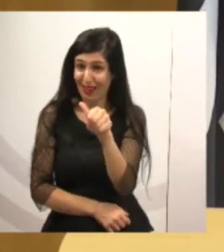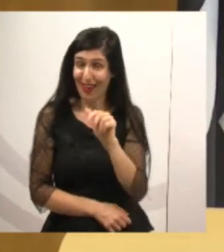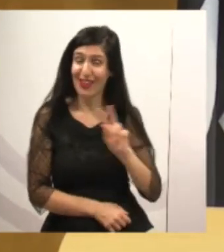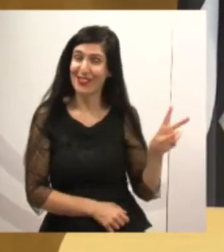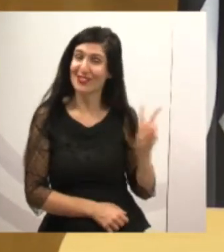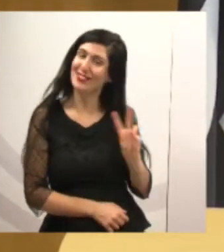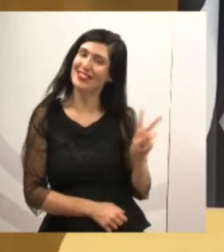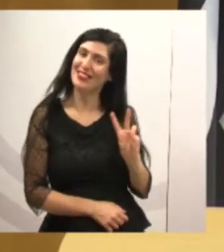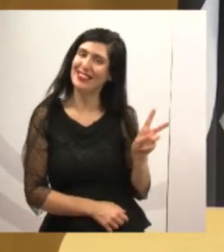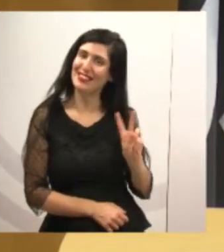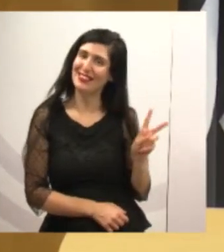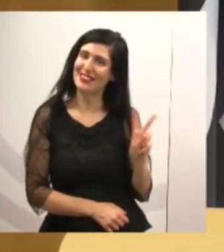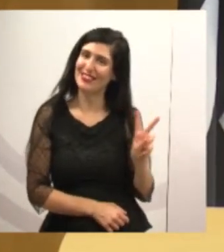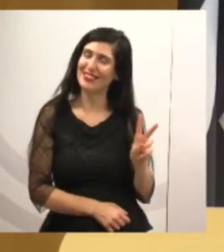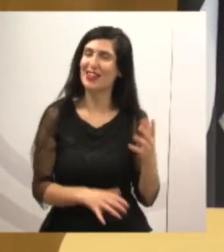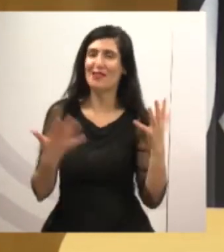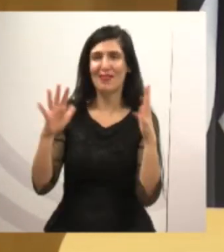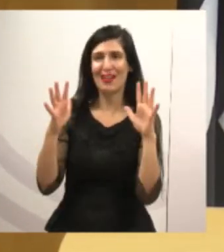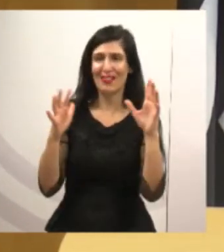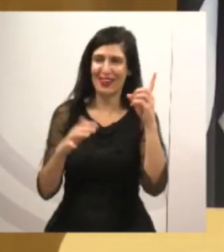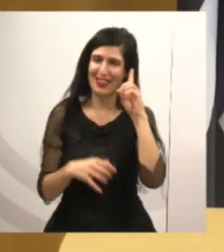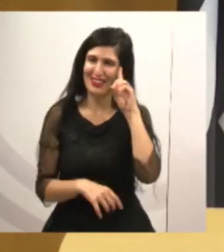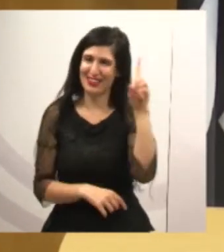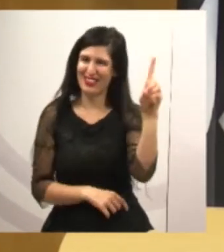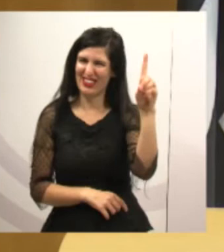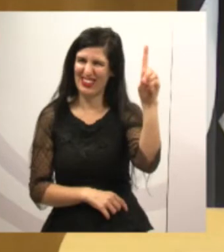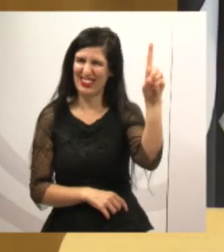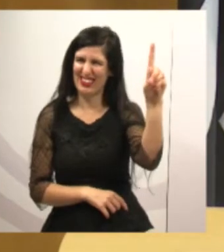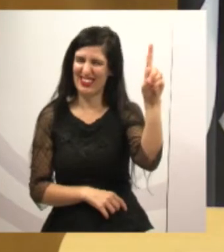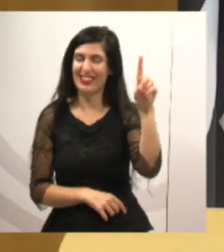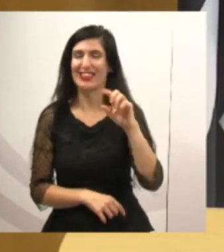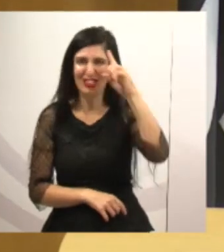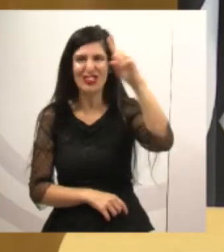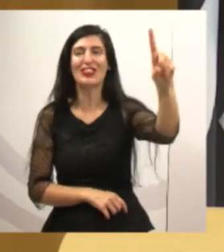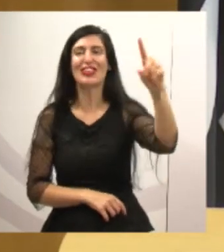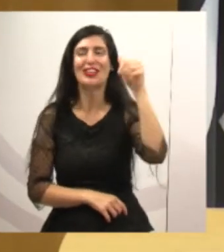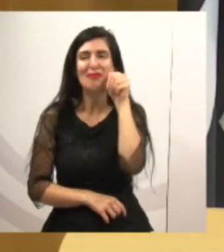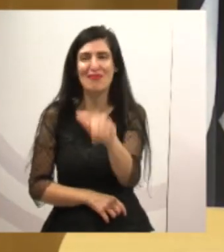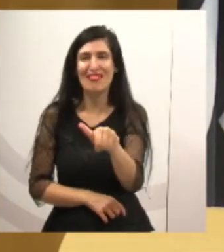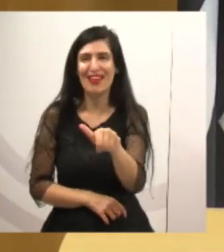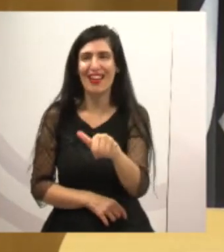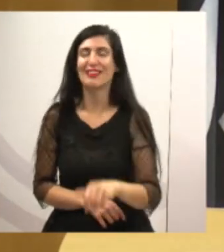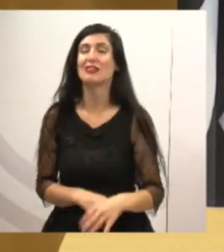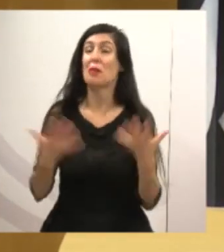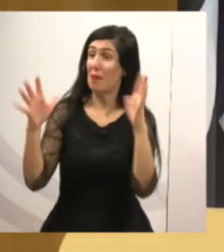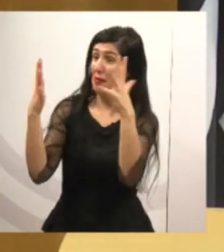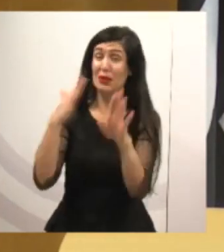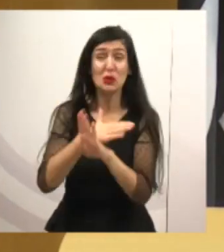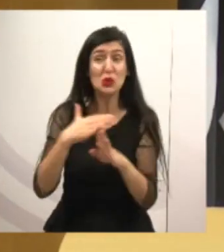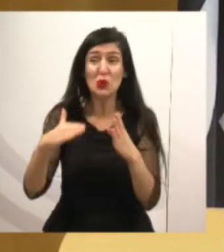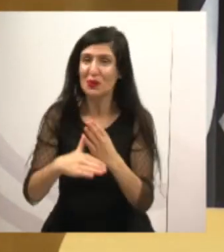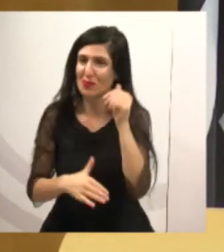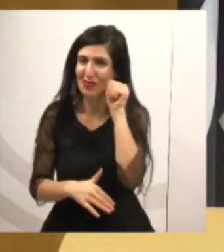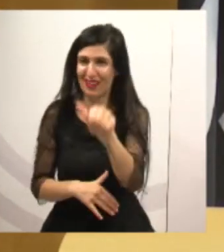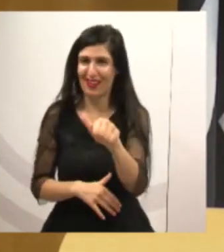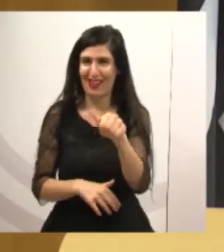na Câmara Municipal de Jacareí. Parabenizar em nome de vocês, todas as mulheres da nossa cidade e dizer da semana